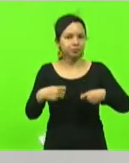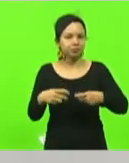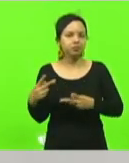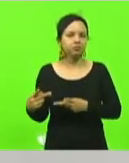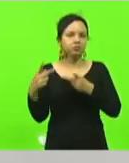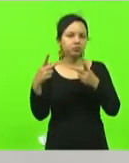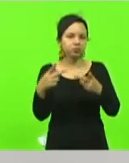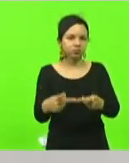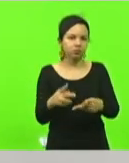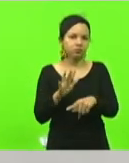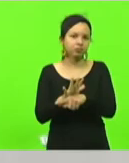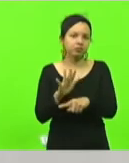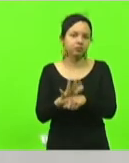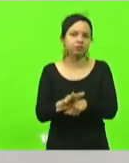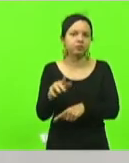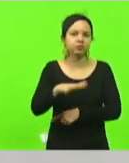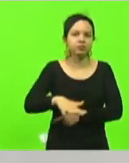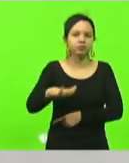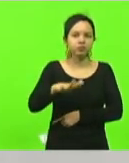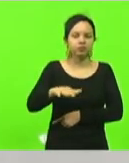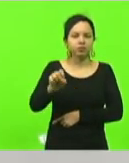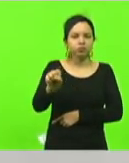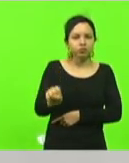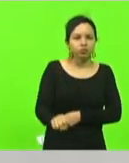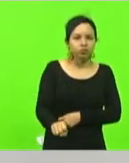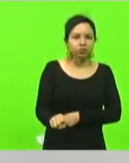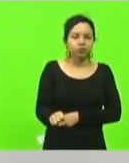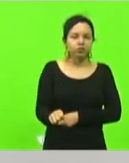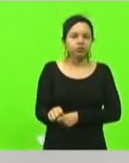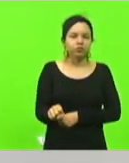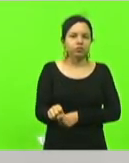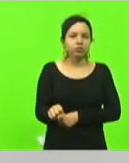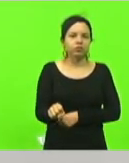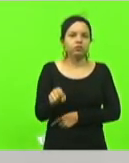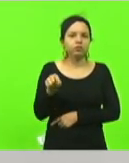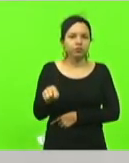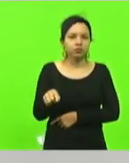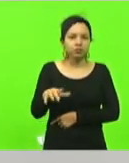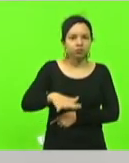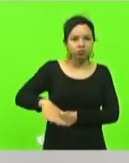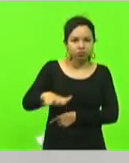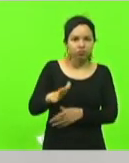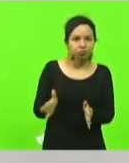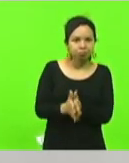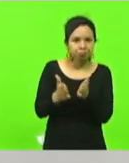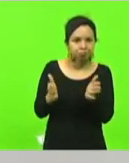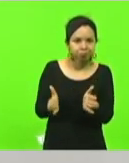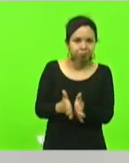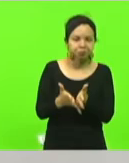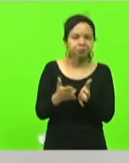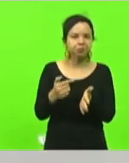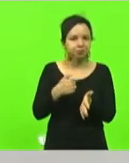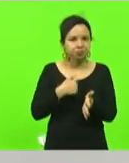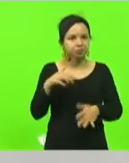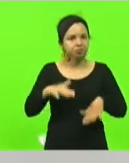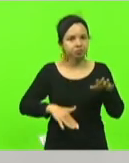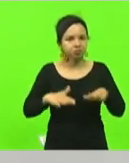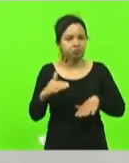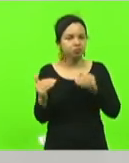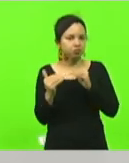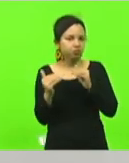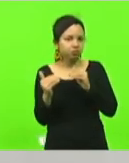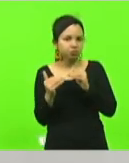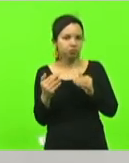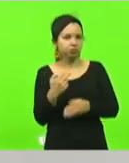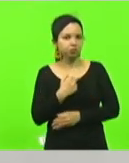para o extremo sul que quando se diz sempre que o nosso extremo sul é a região mais pobre e eu muitas vezes presidente eu não posso concordar com isso